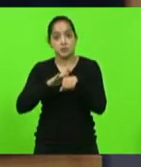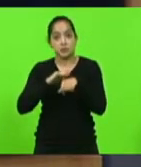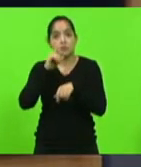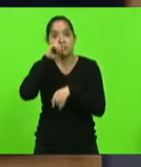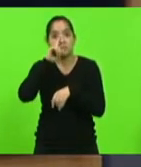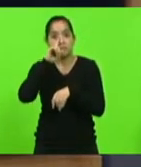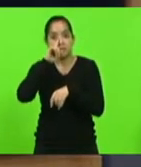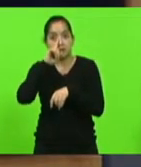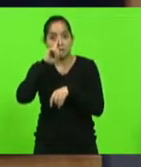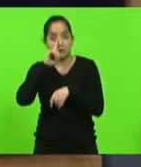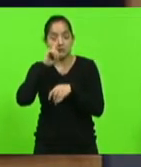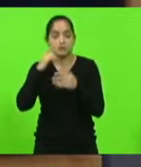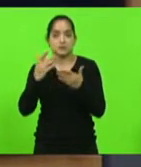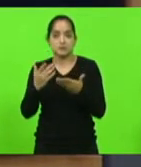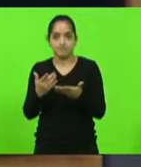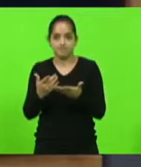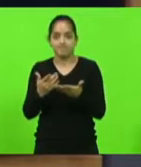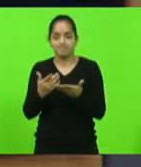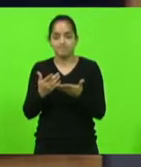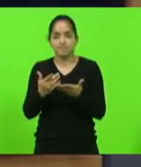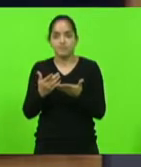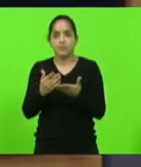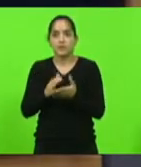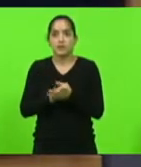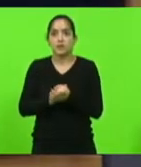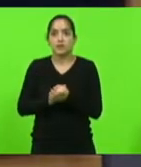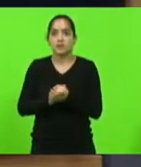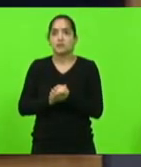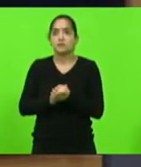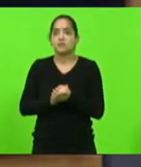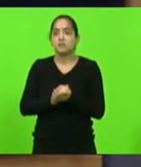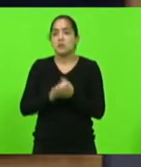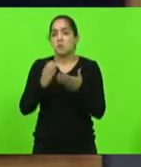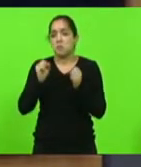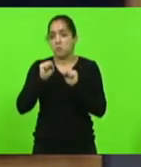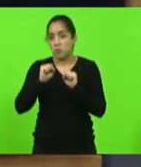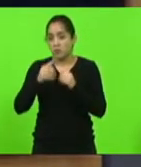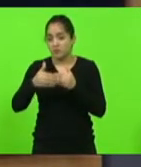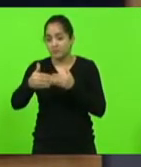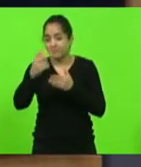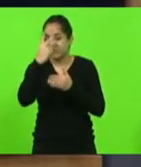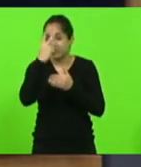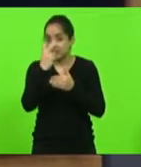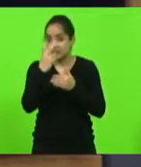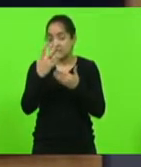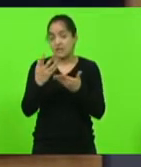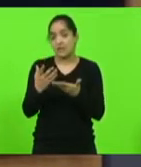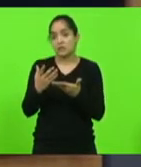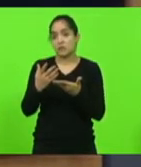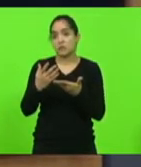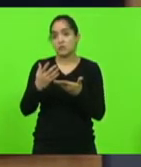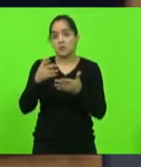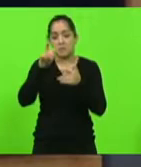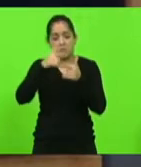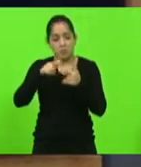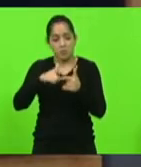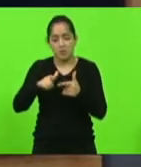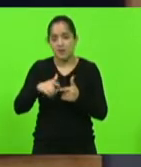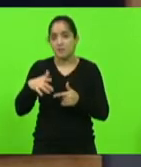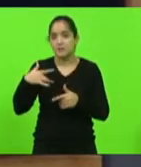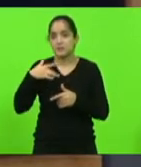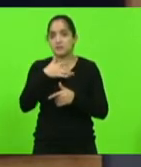doença é prejudicial cegando as pessoas, trazendo danos incalculáveis à saúde.